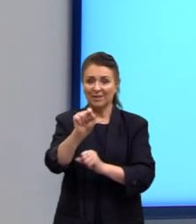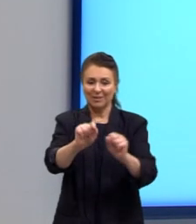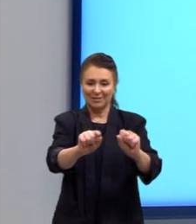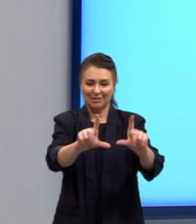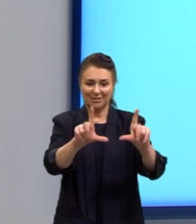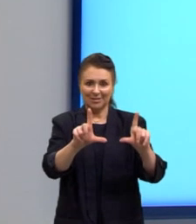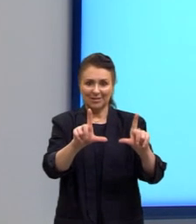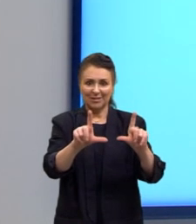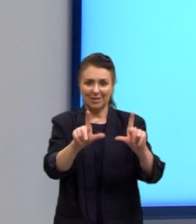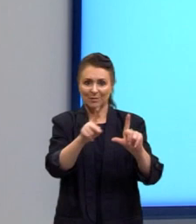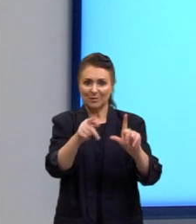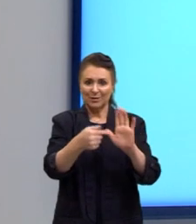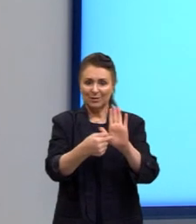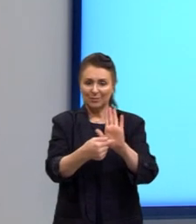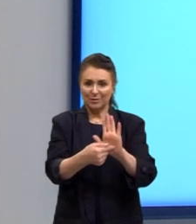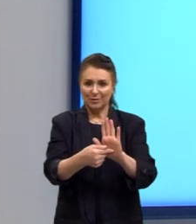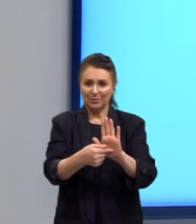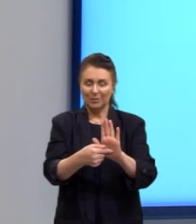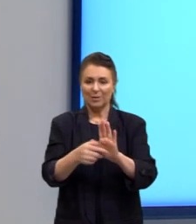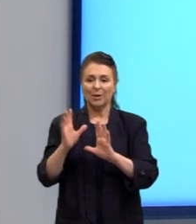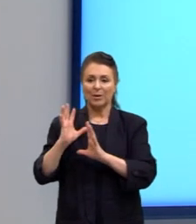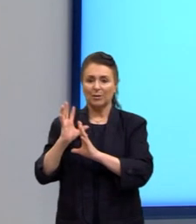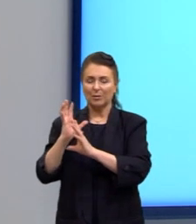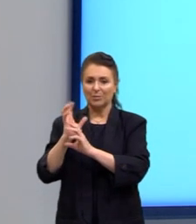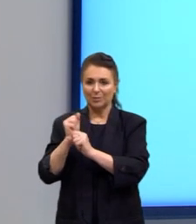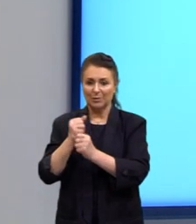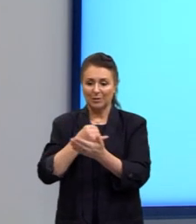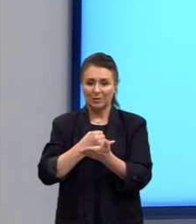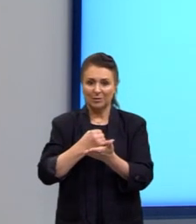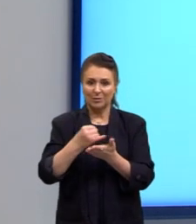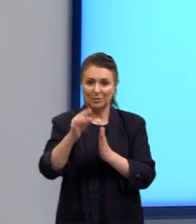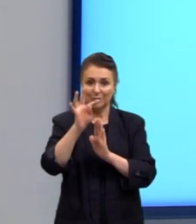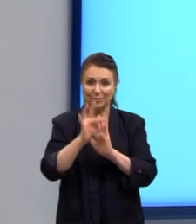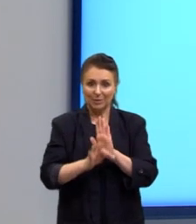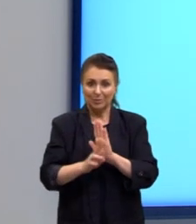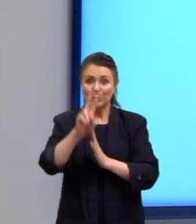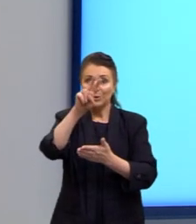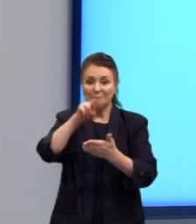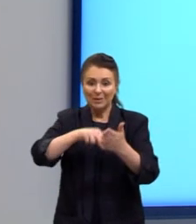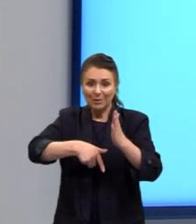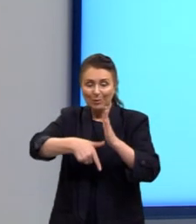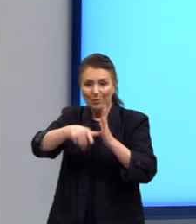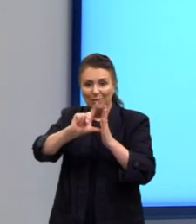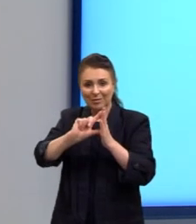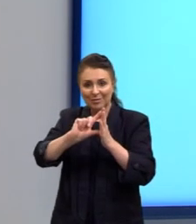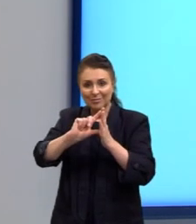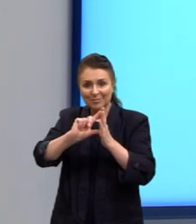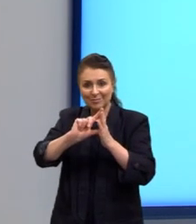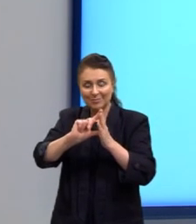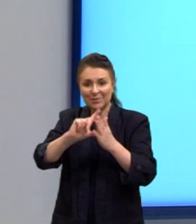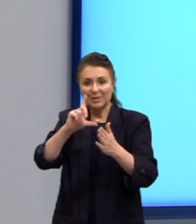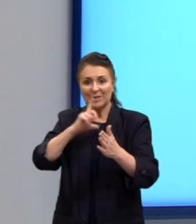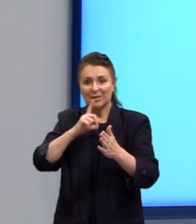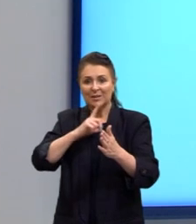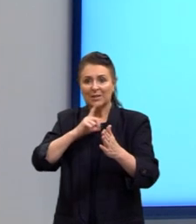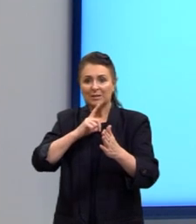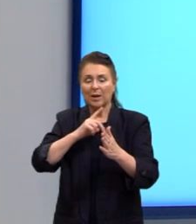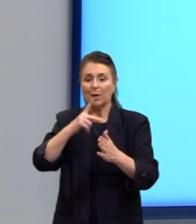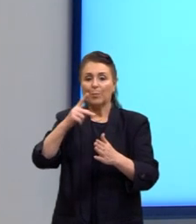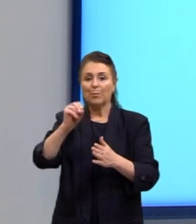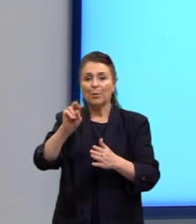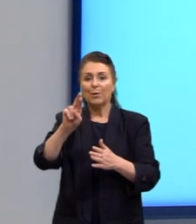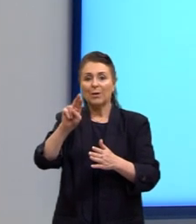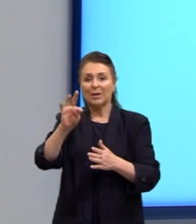A conclusão que pertence ao mesmo texto daquela introdução que a gente leu agora há pouco. E tem aqui, então, um portanto,